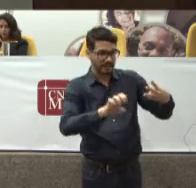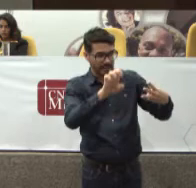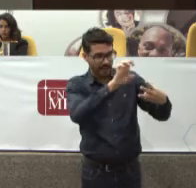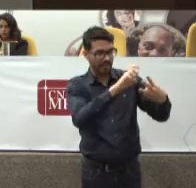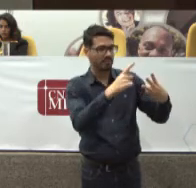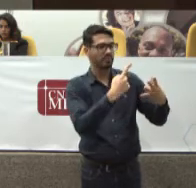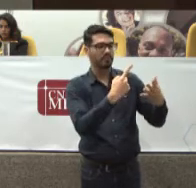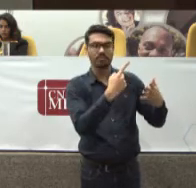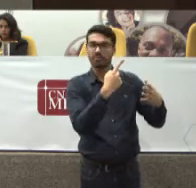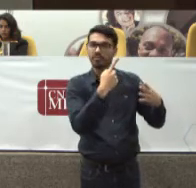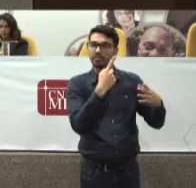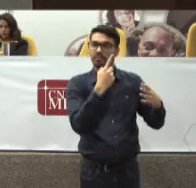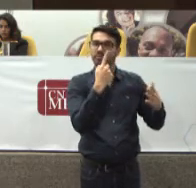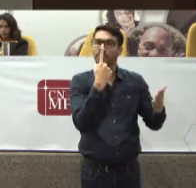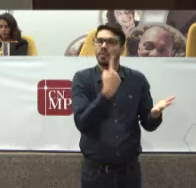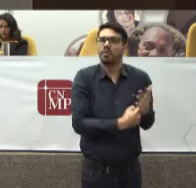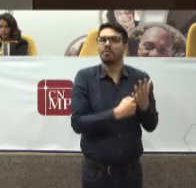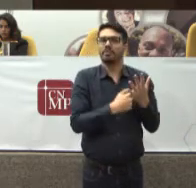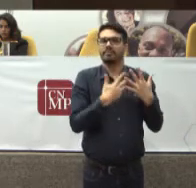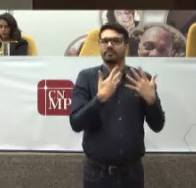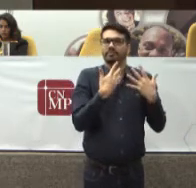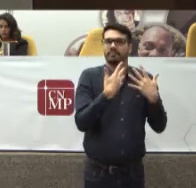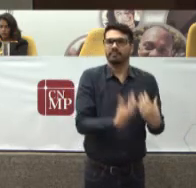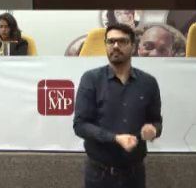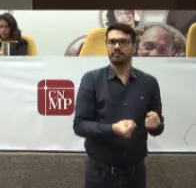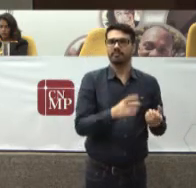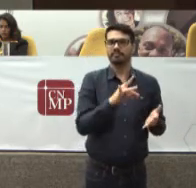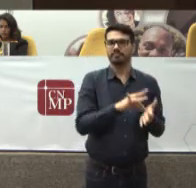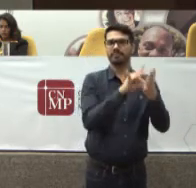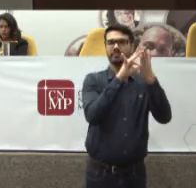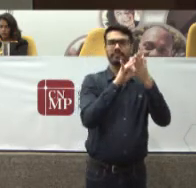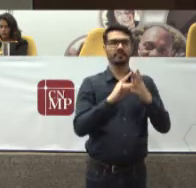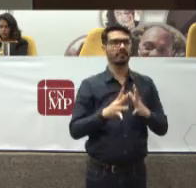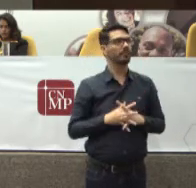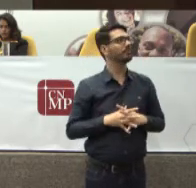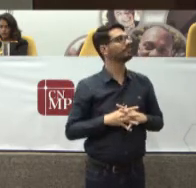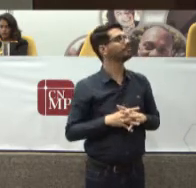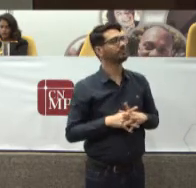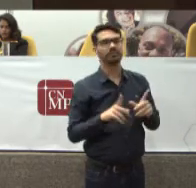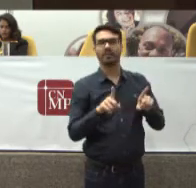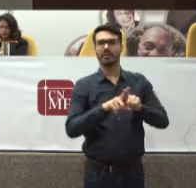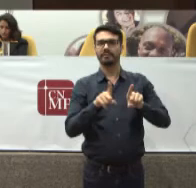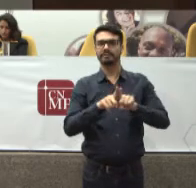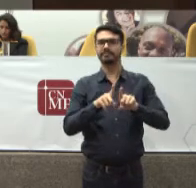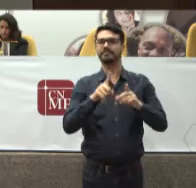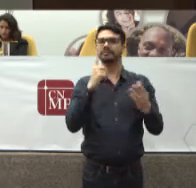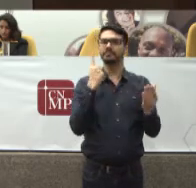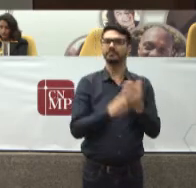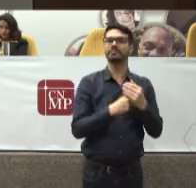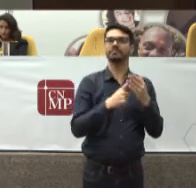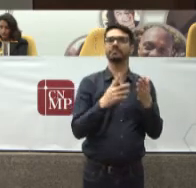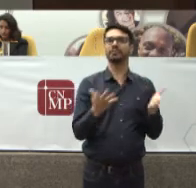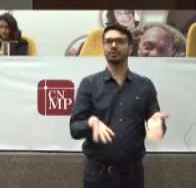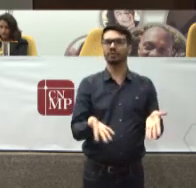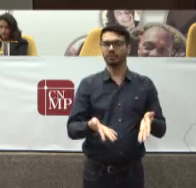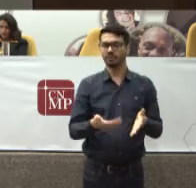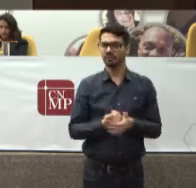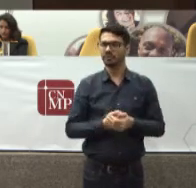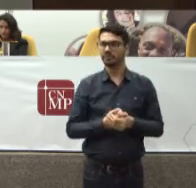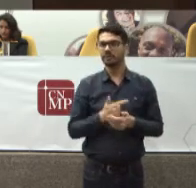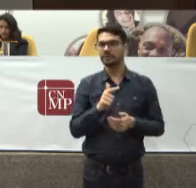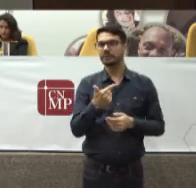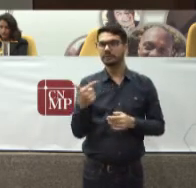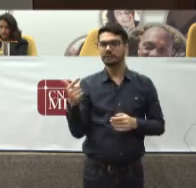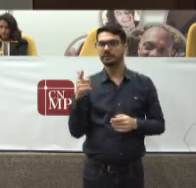está Na política pública De saúde E há uma prestação Deficiente A judicialização Como admitida Hoje Não tem